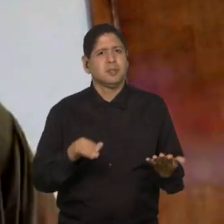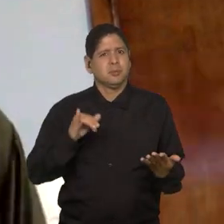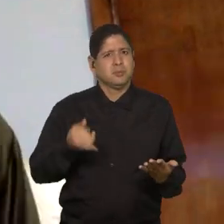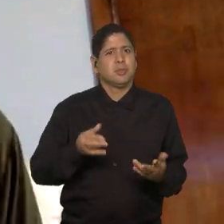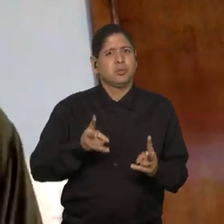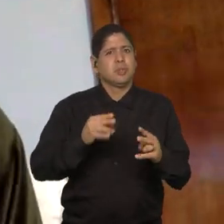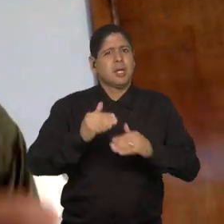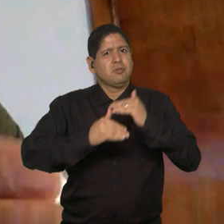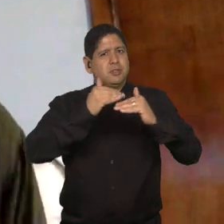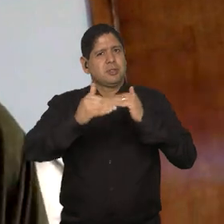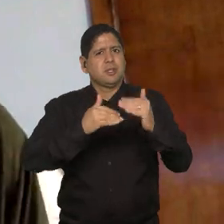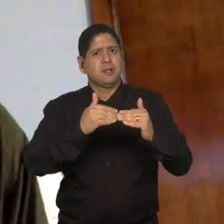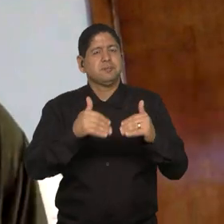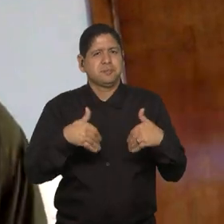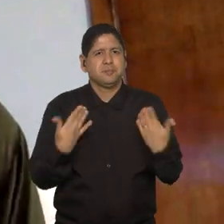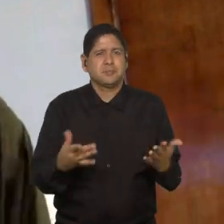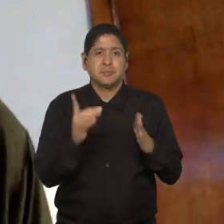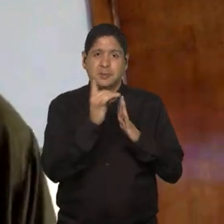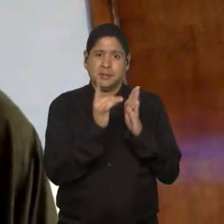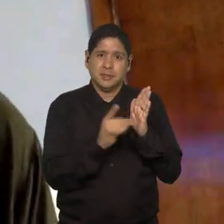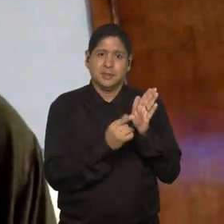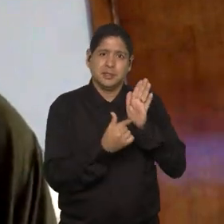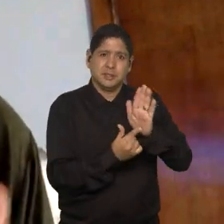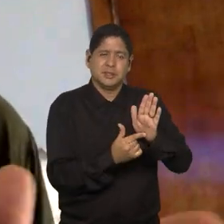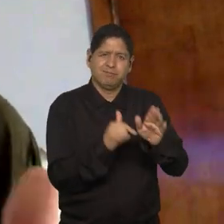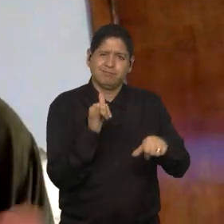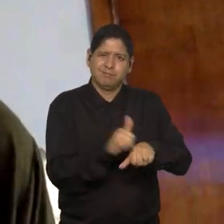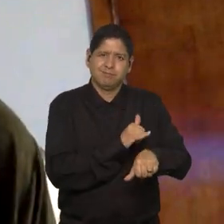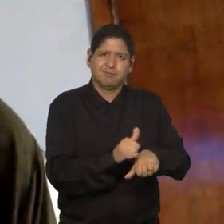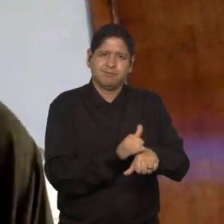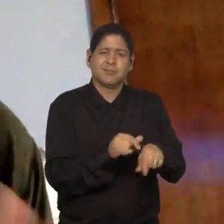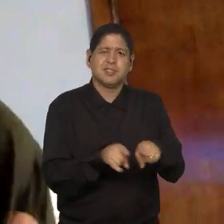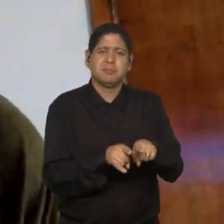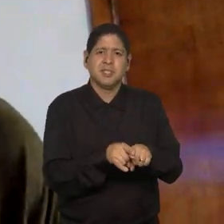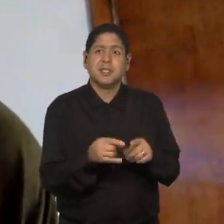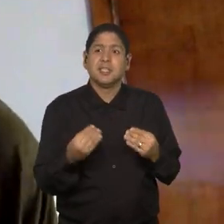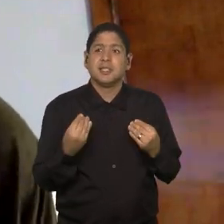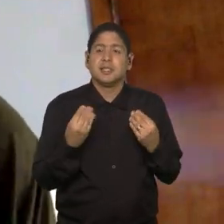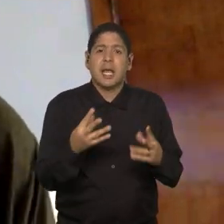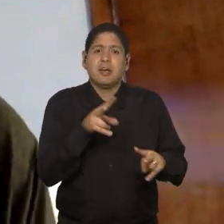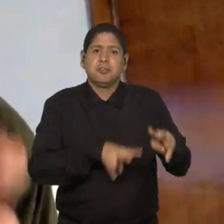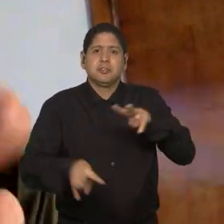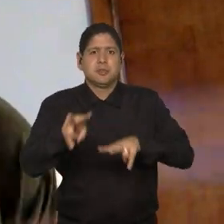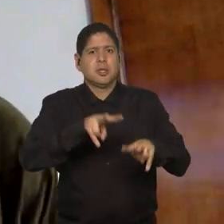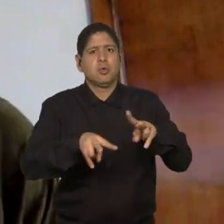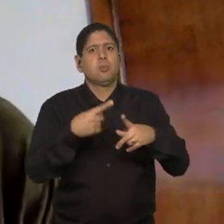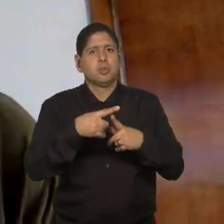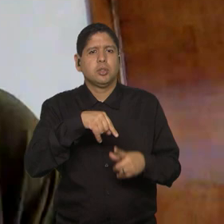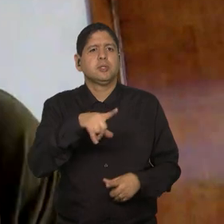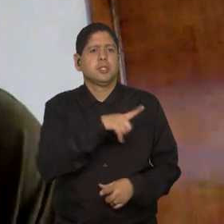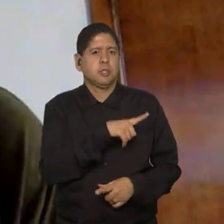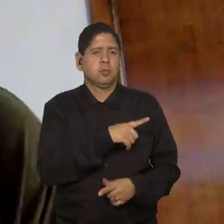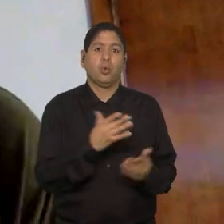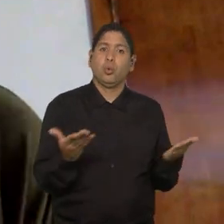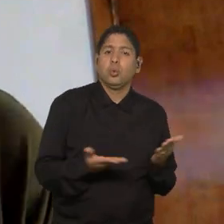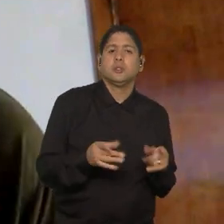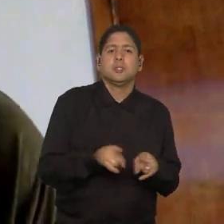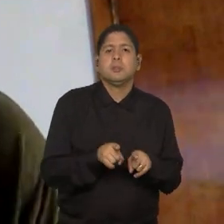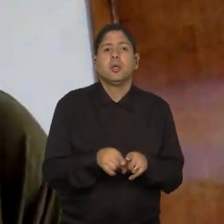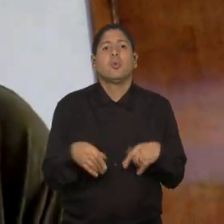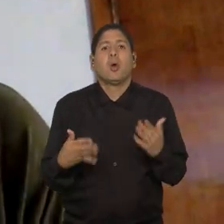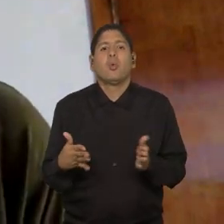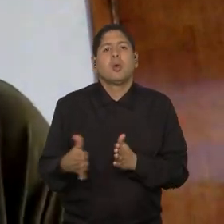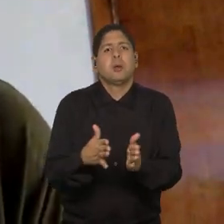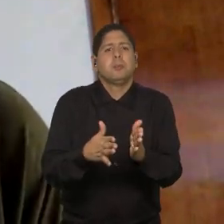a avançar. Então, esse decreto, e essa estratégia coloca essa visão do que nós temos hoje e quais são os